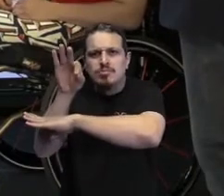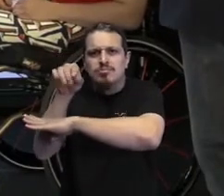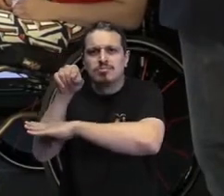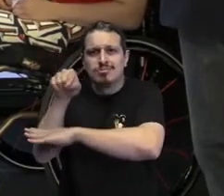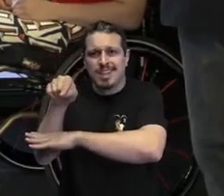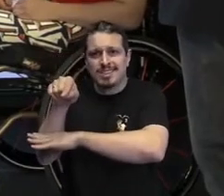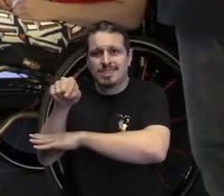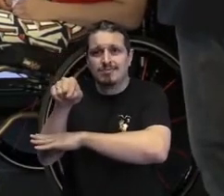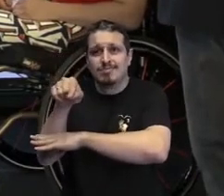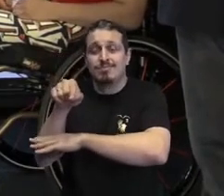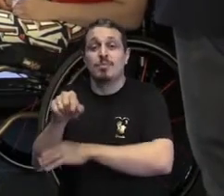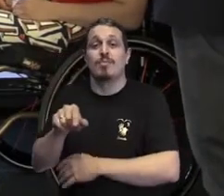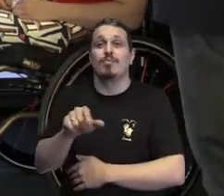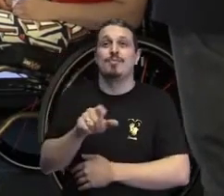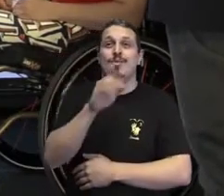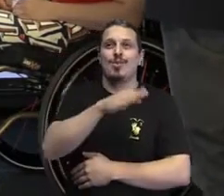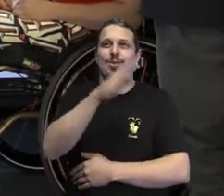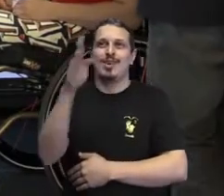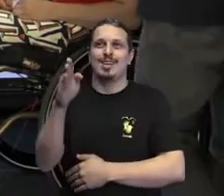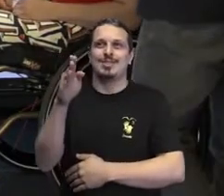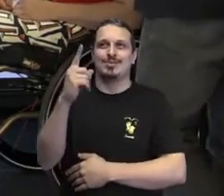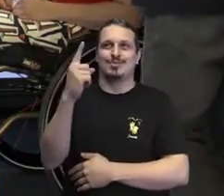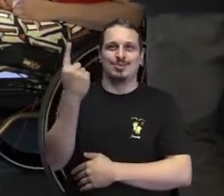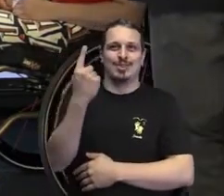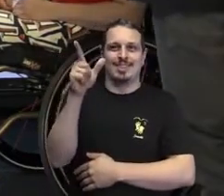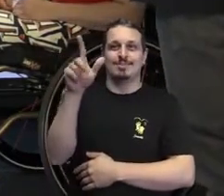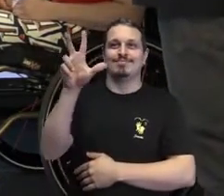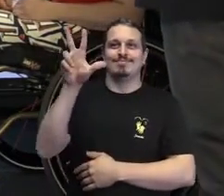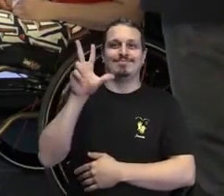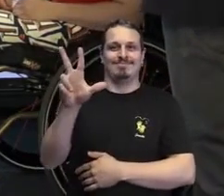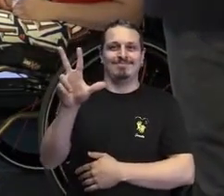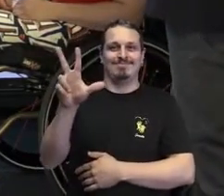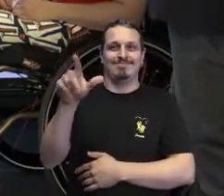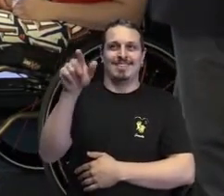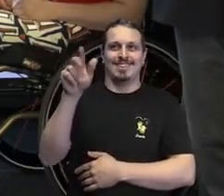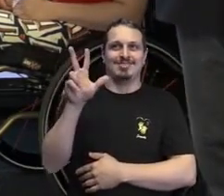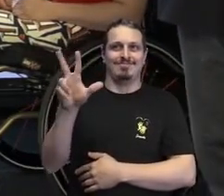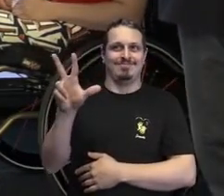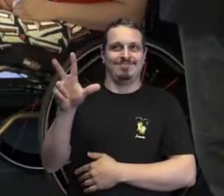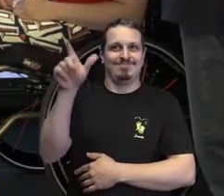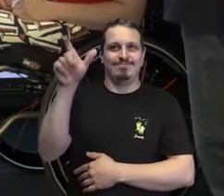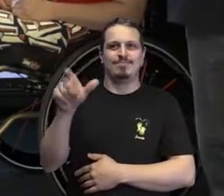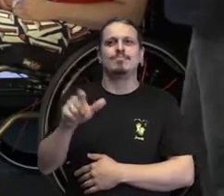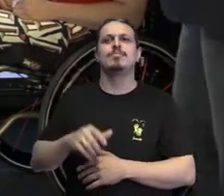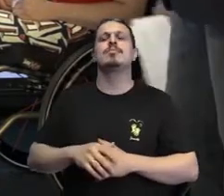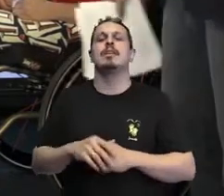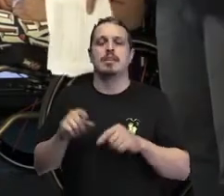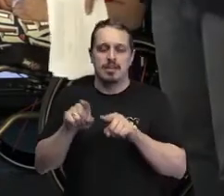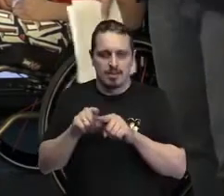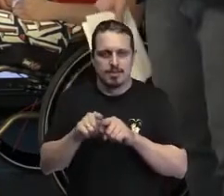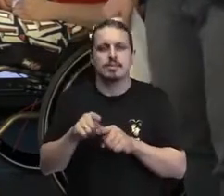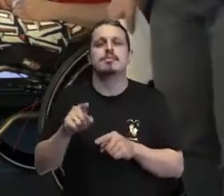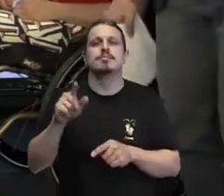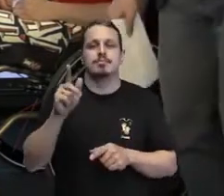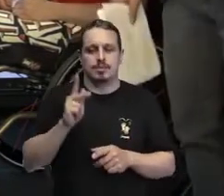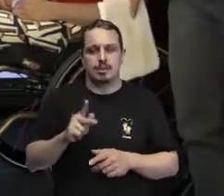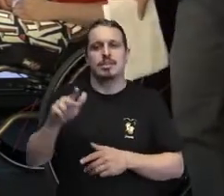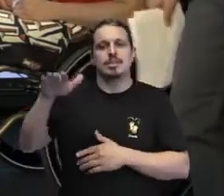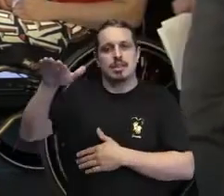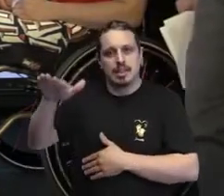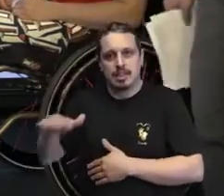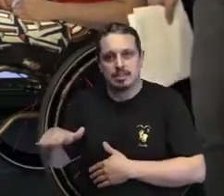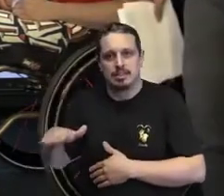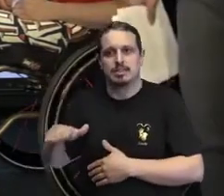também no telão, gostaria de que você se apresentasse. Ela é uma pessoa com deficiência também, tem nanismo. Quero agradecer a Rebeca Costa por ter me